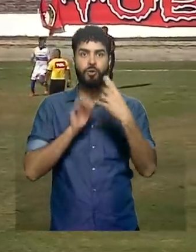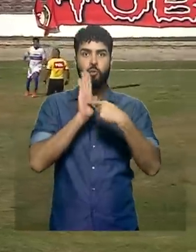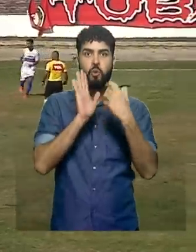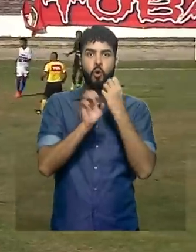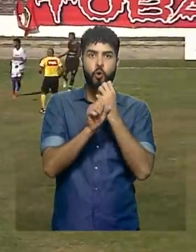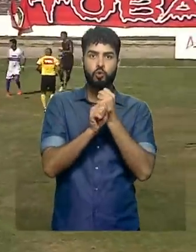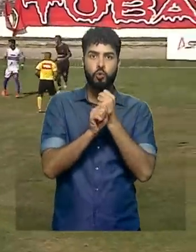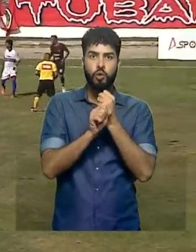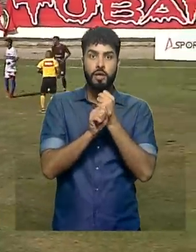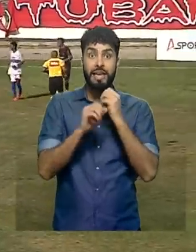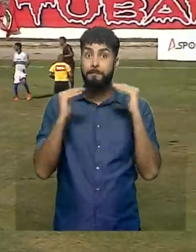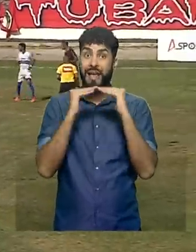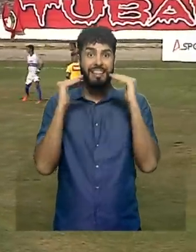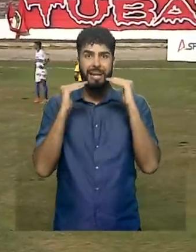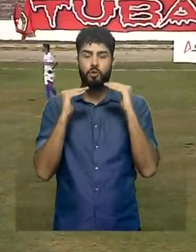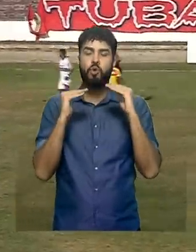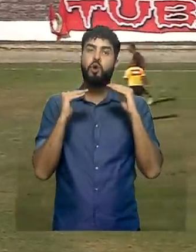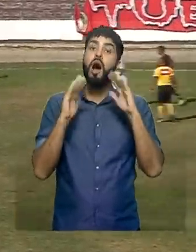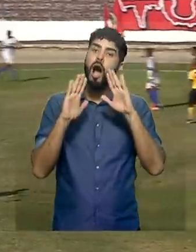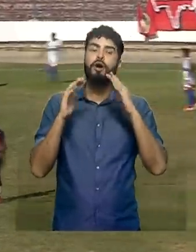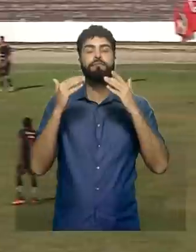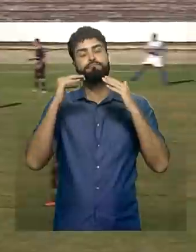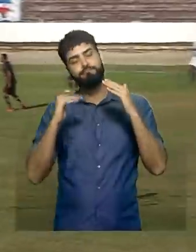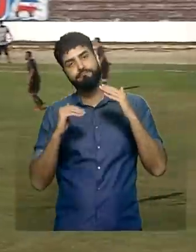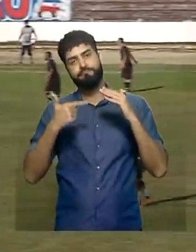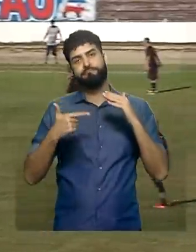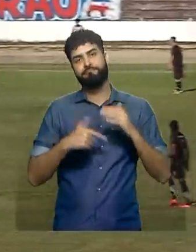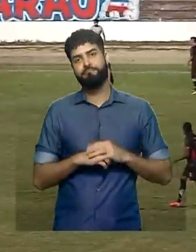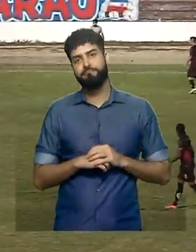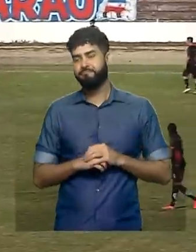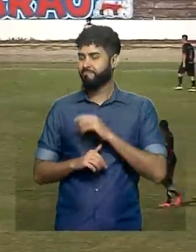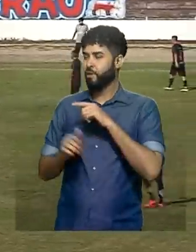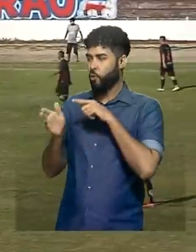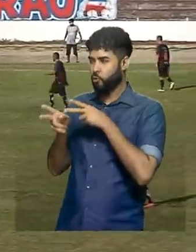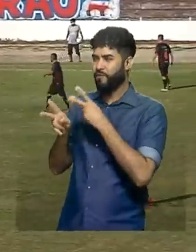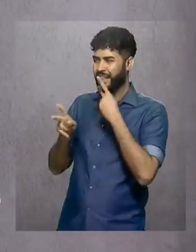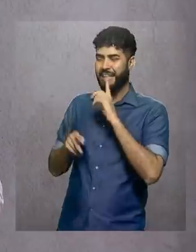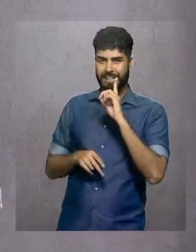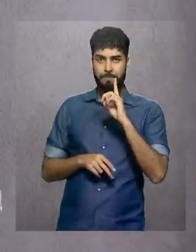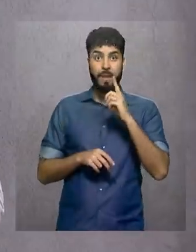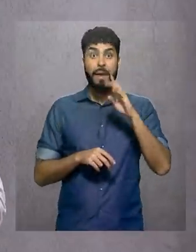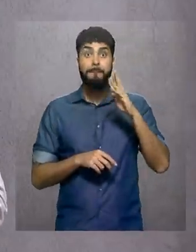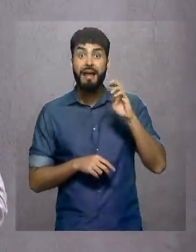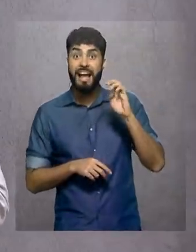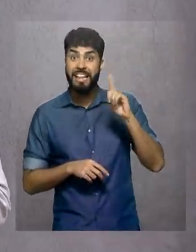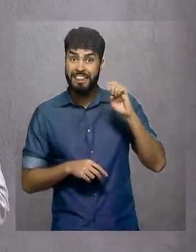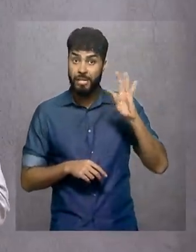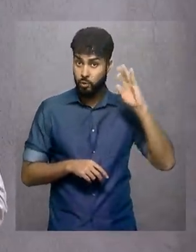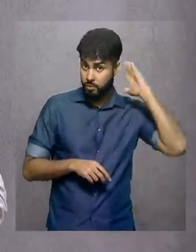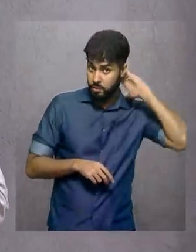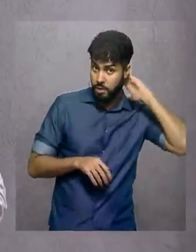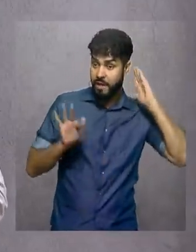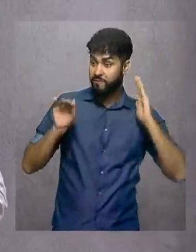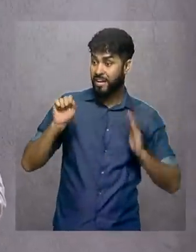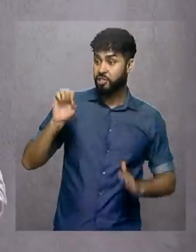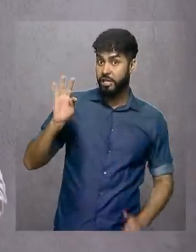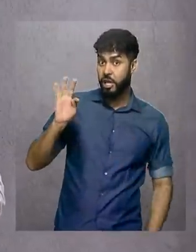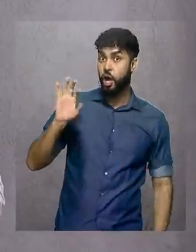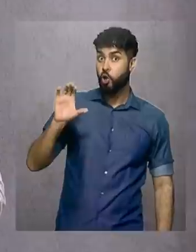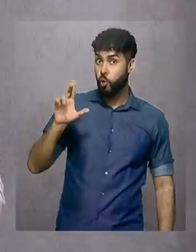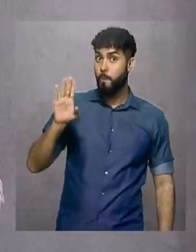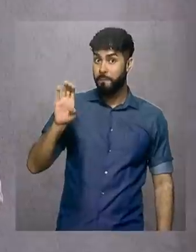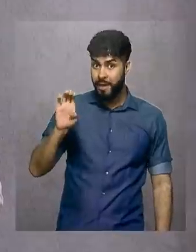e agora acabou ficando para trás. A gente continua falando de Série D, Rodrigo? Porque o Bragantino do Pará e o Fast Clube do Amazonas